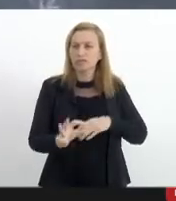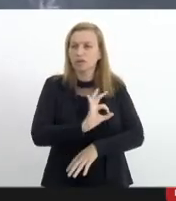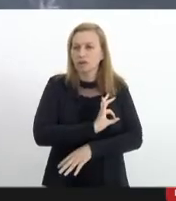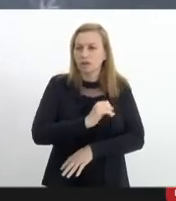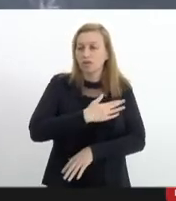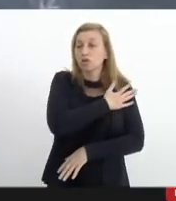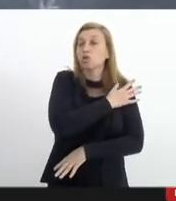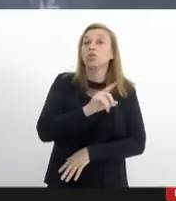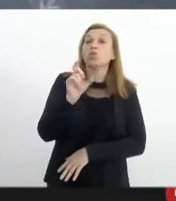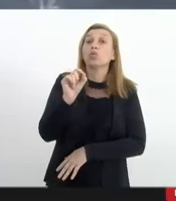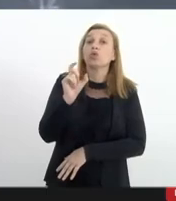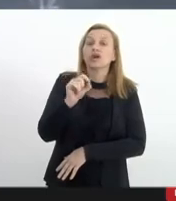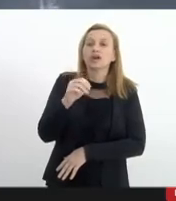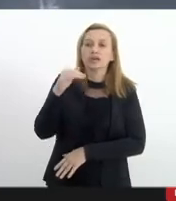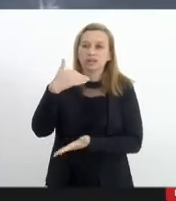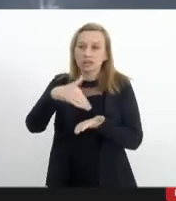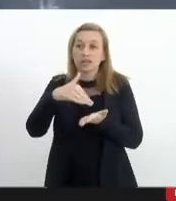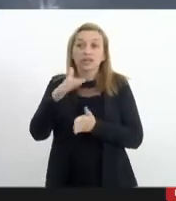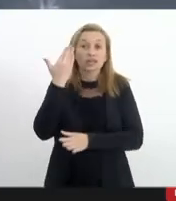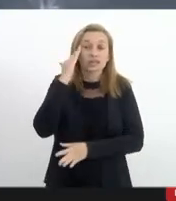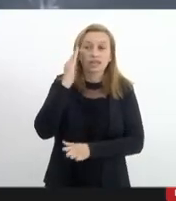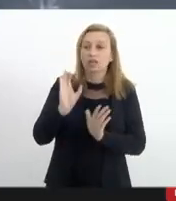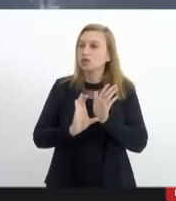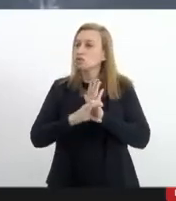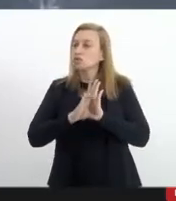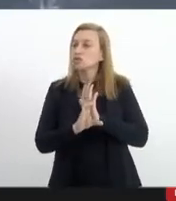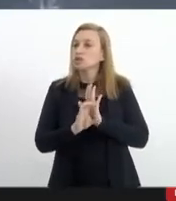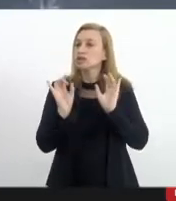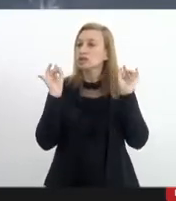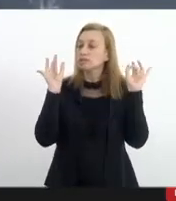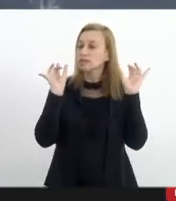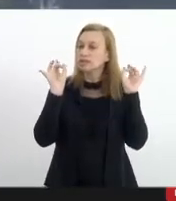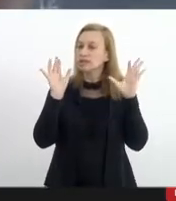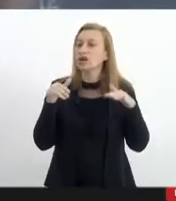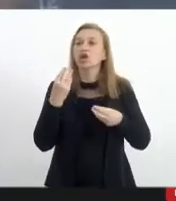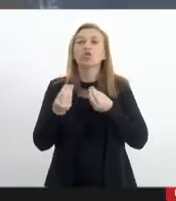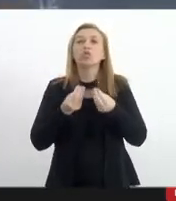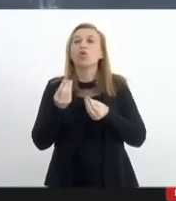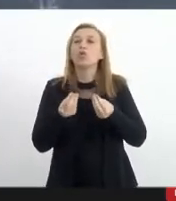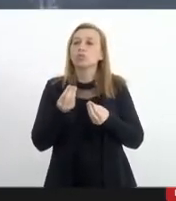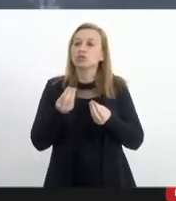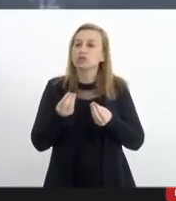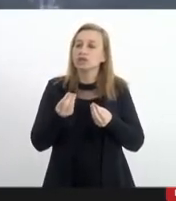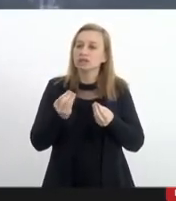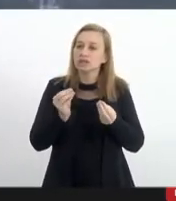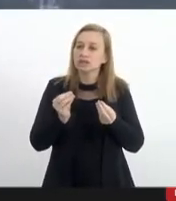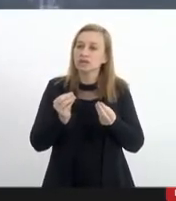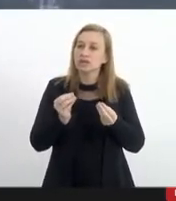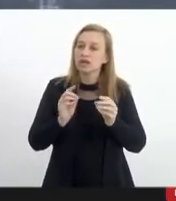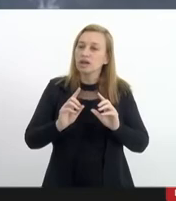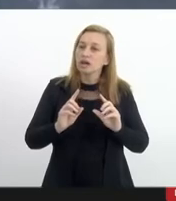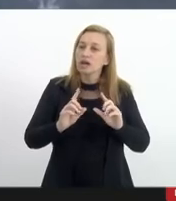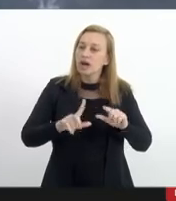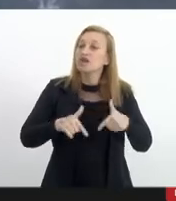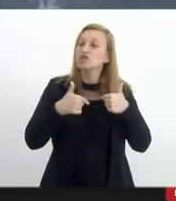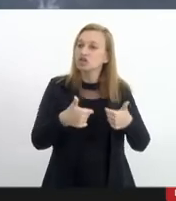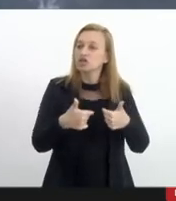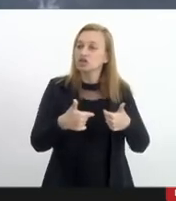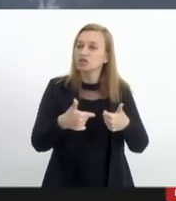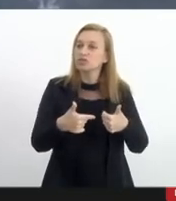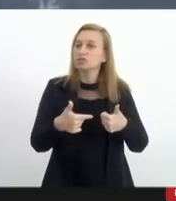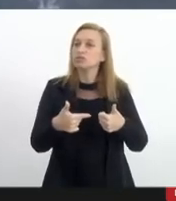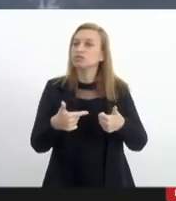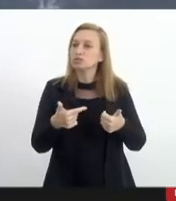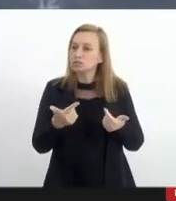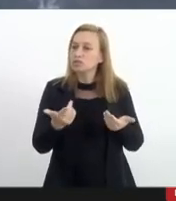o que a Secretaria entende por esse conceito de excepcionalidade como está sendo adotado esse conceito na rotina